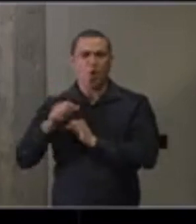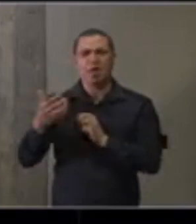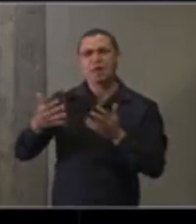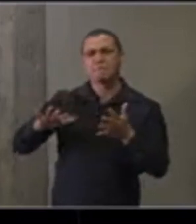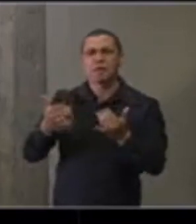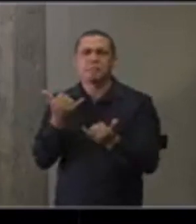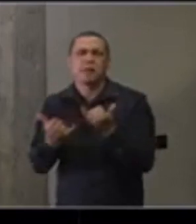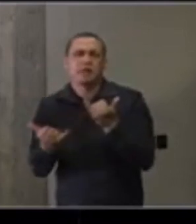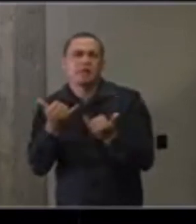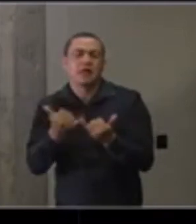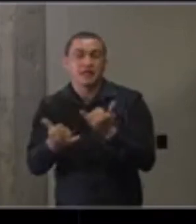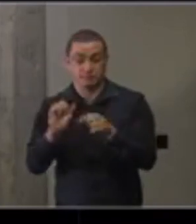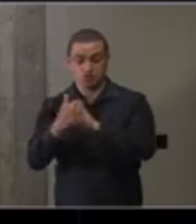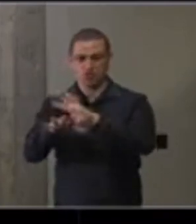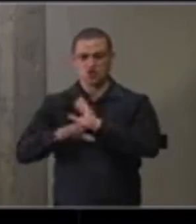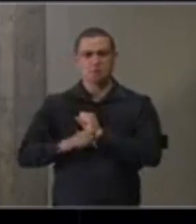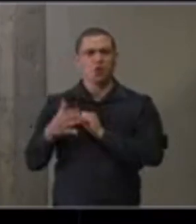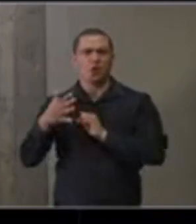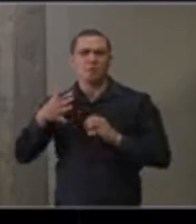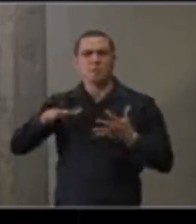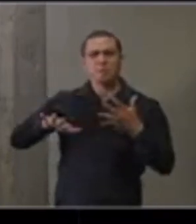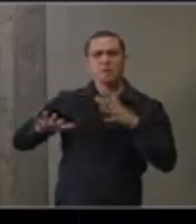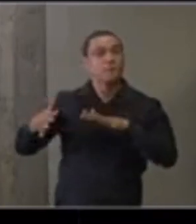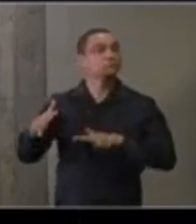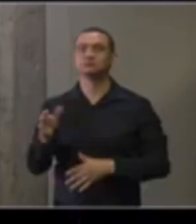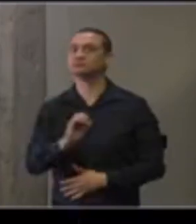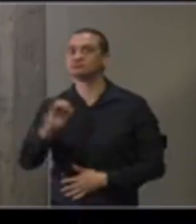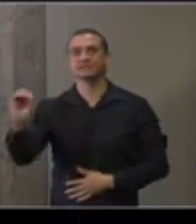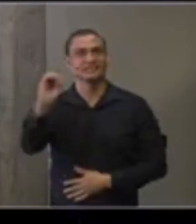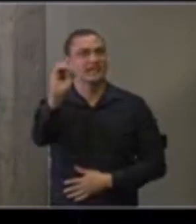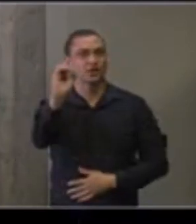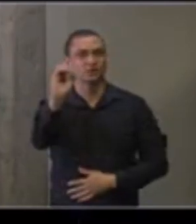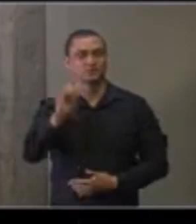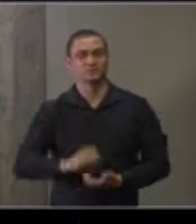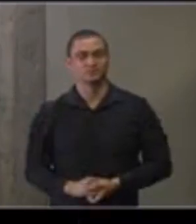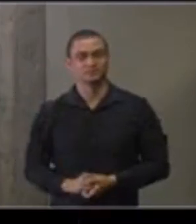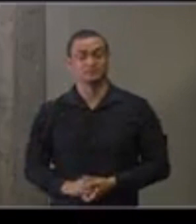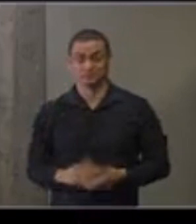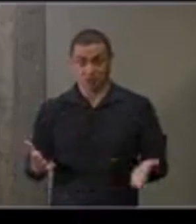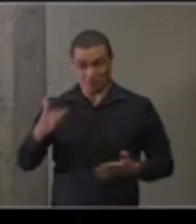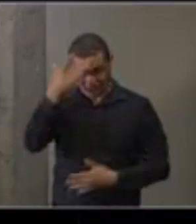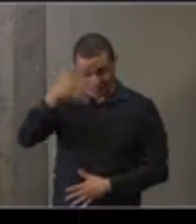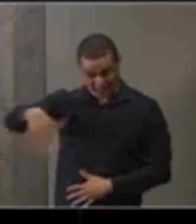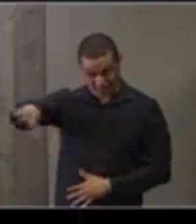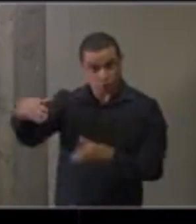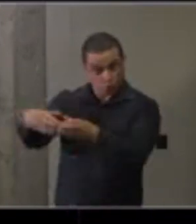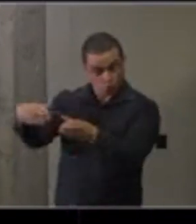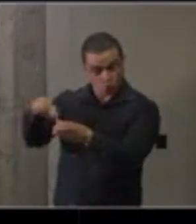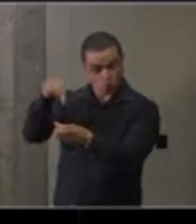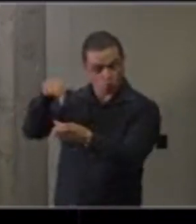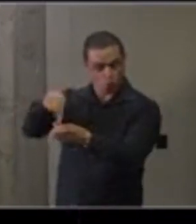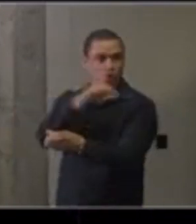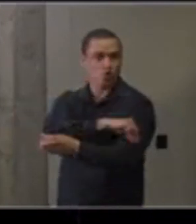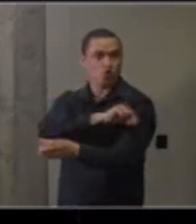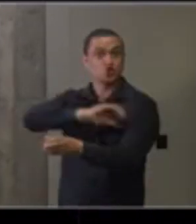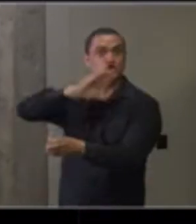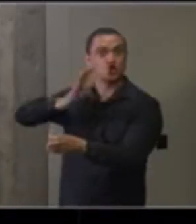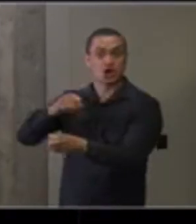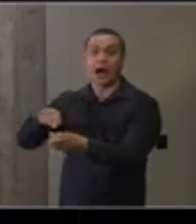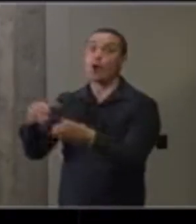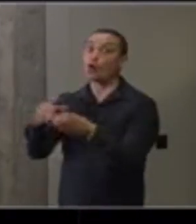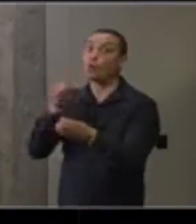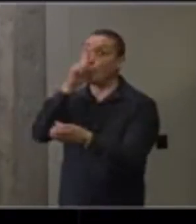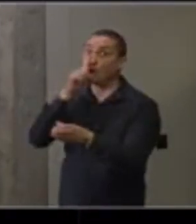moderados de Covid-19. Ou seja, as pessoas vacinadas, nessa população de alto